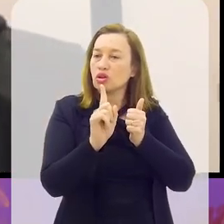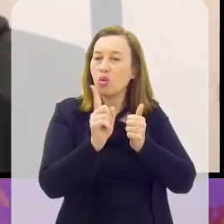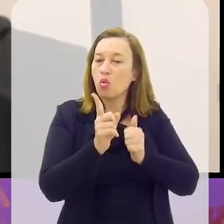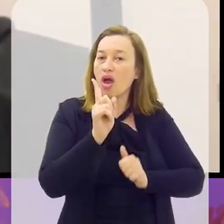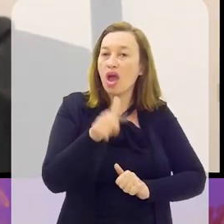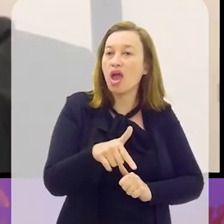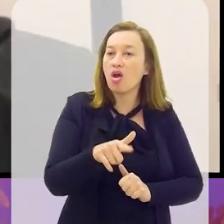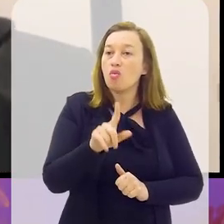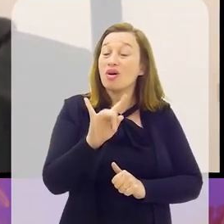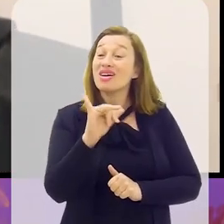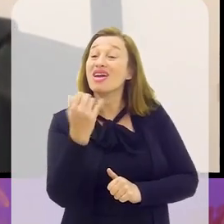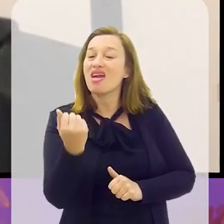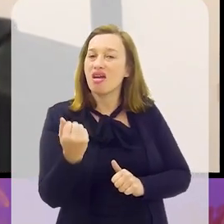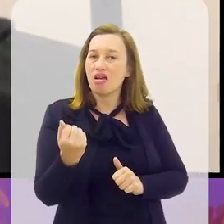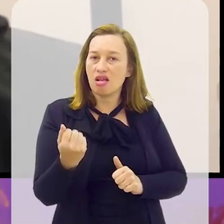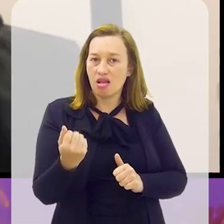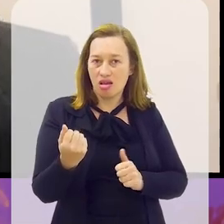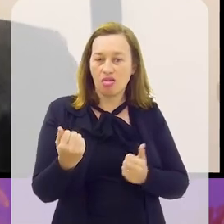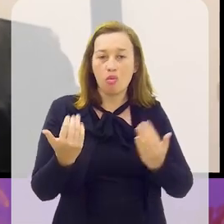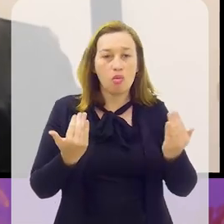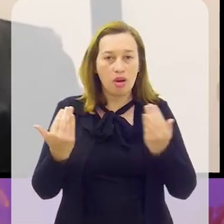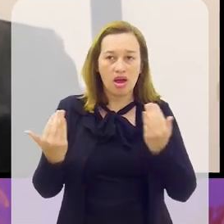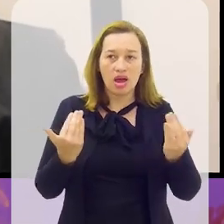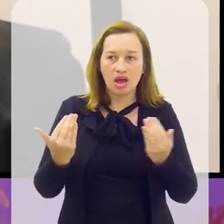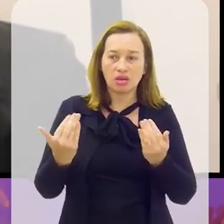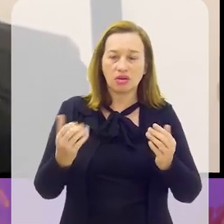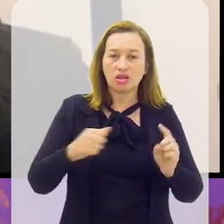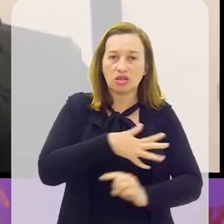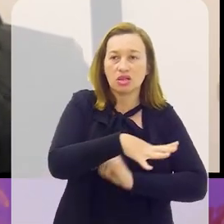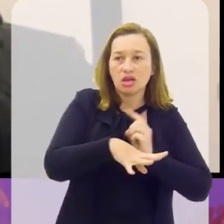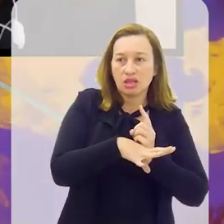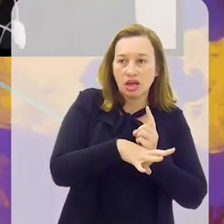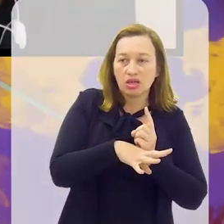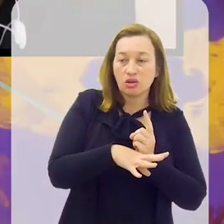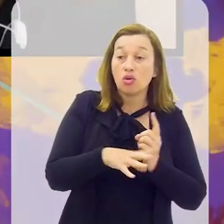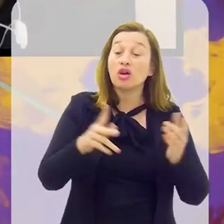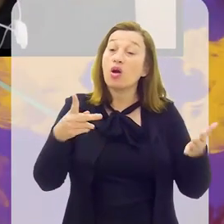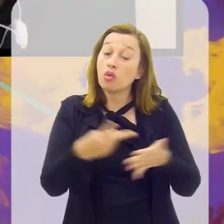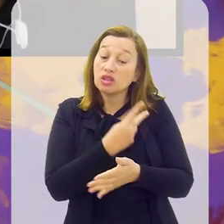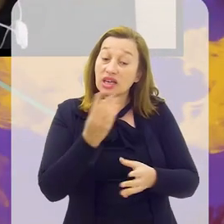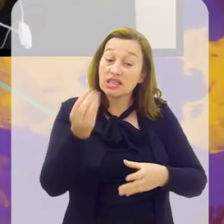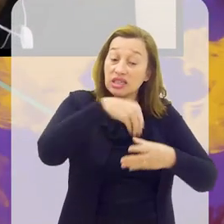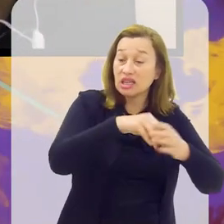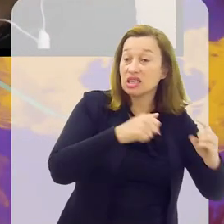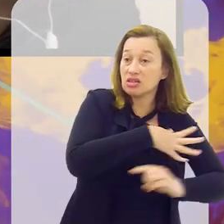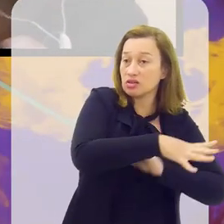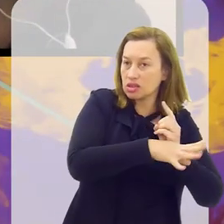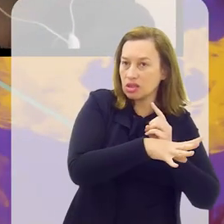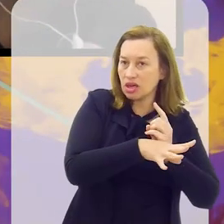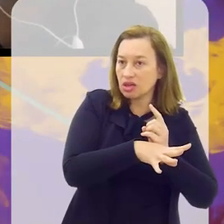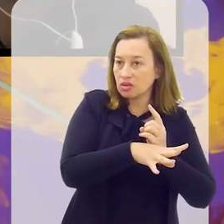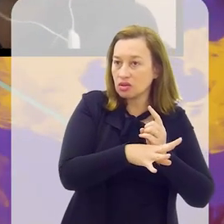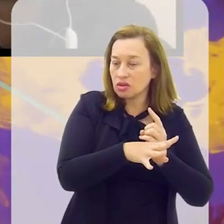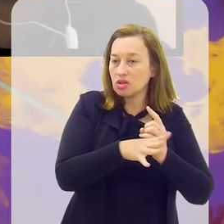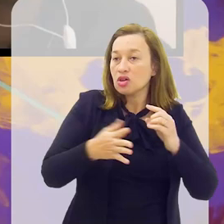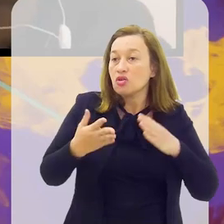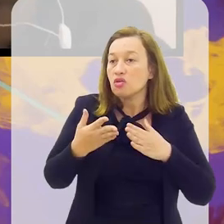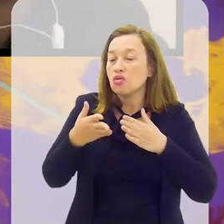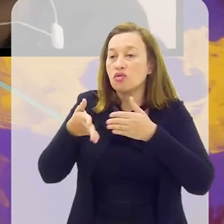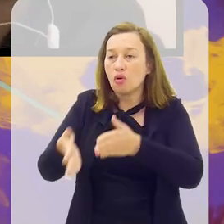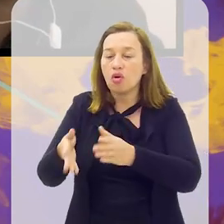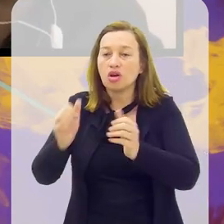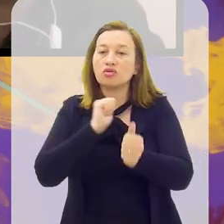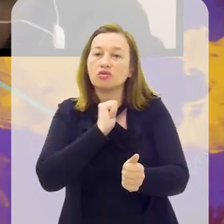ilha na nossa sociedade. Consequentemente, aquilo que acontece na sociedade acaba, de alguma forma, se